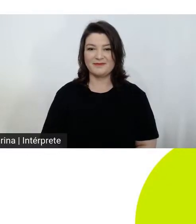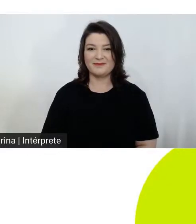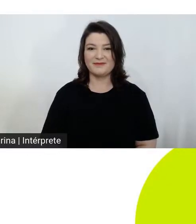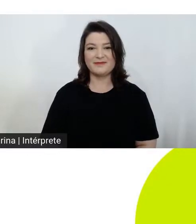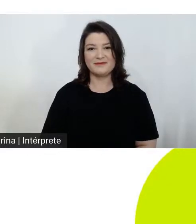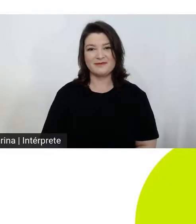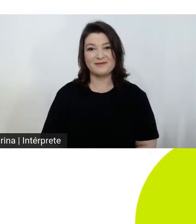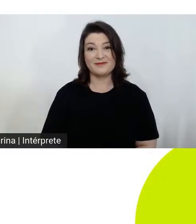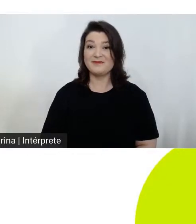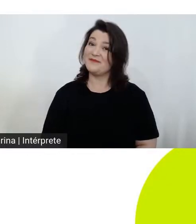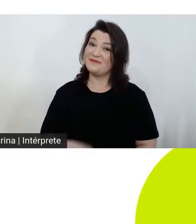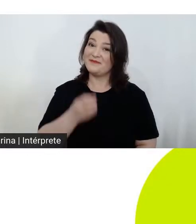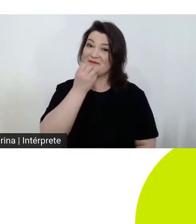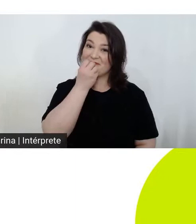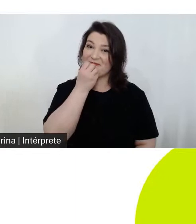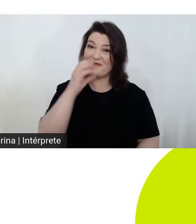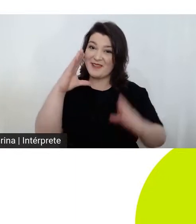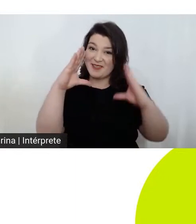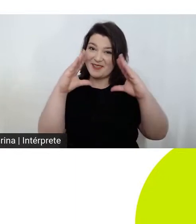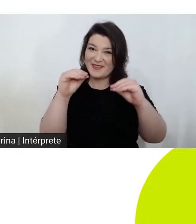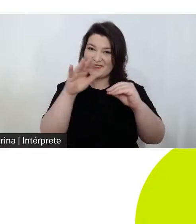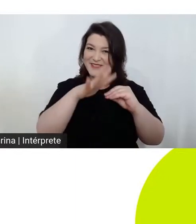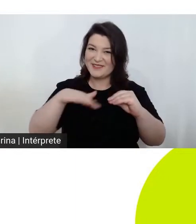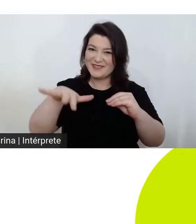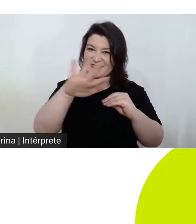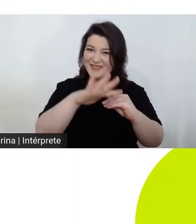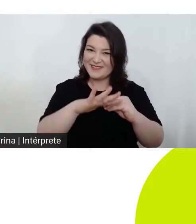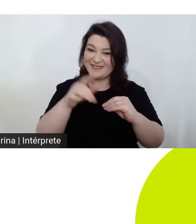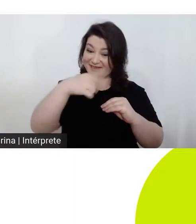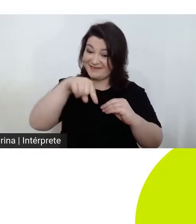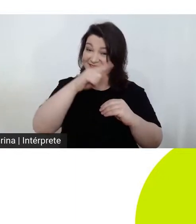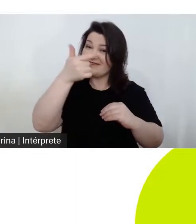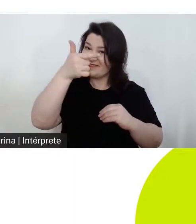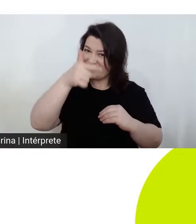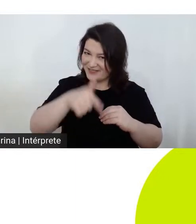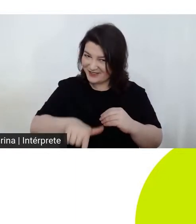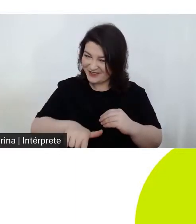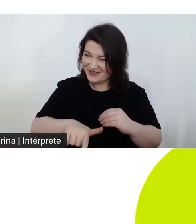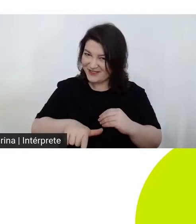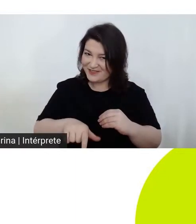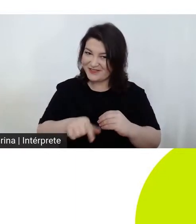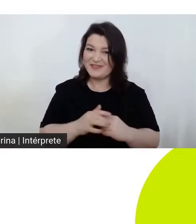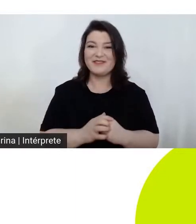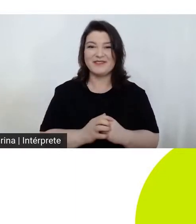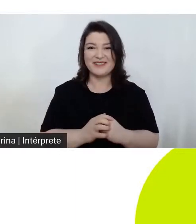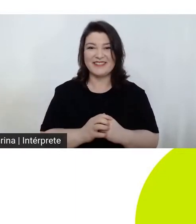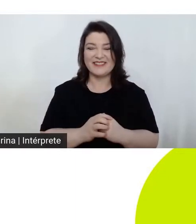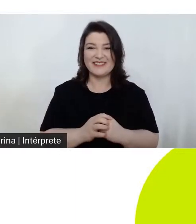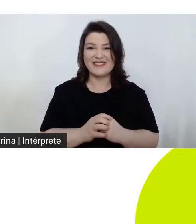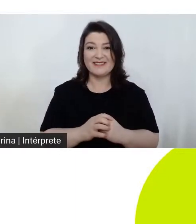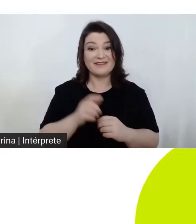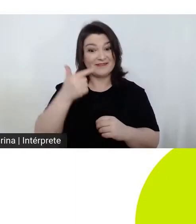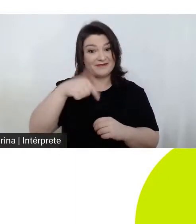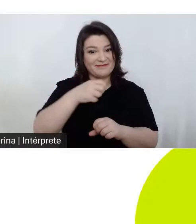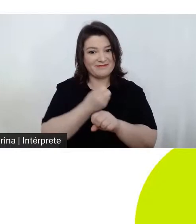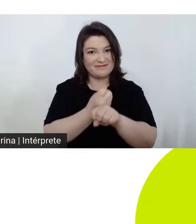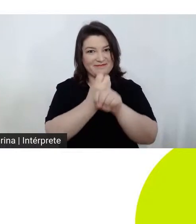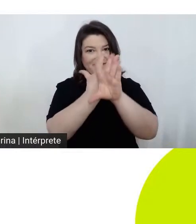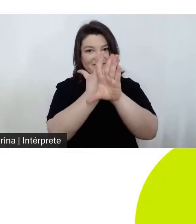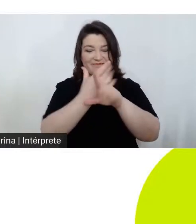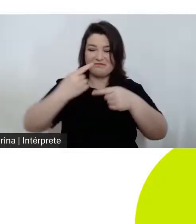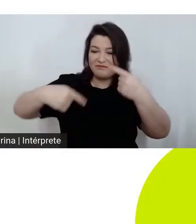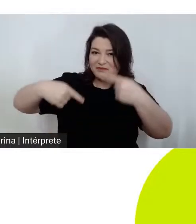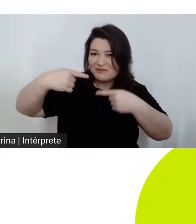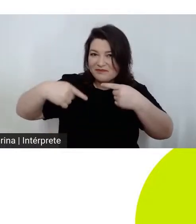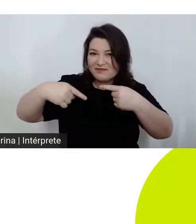Bom, boa noite a todos, estamos aqui de novo para mais uma transmissão do debate do